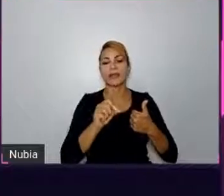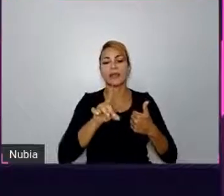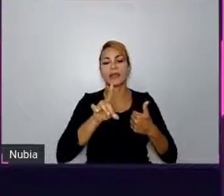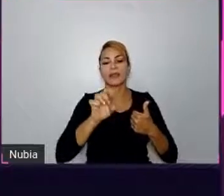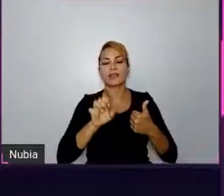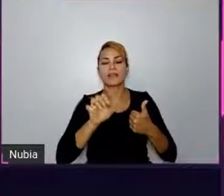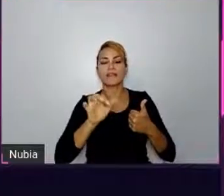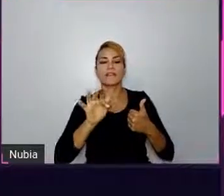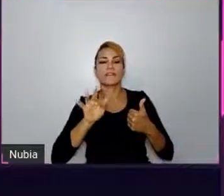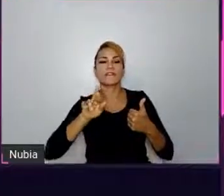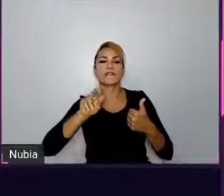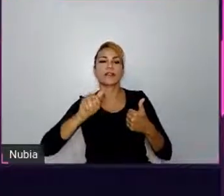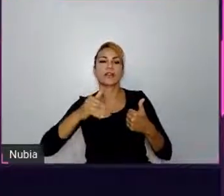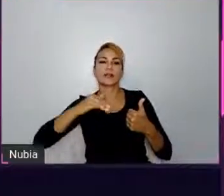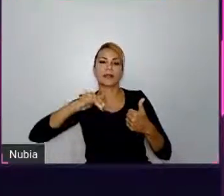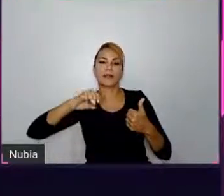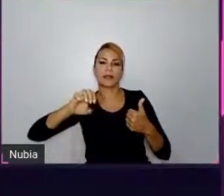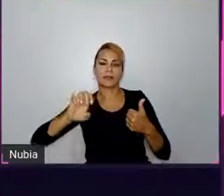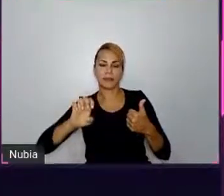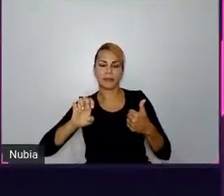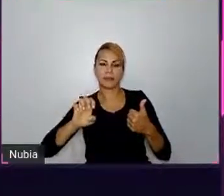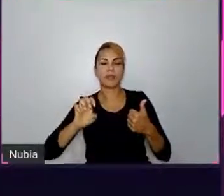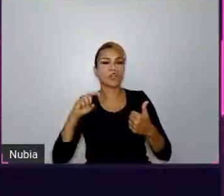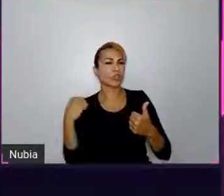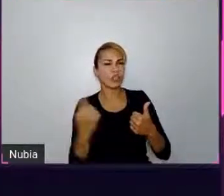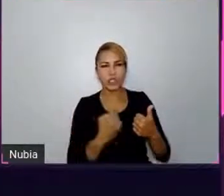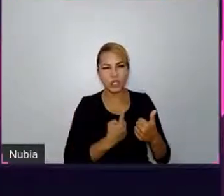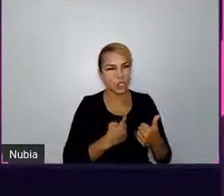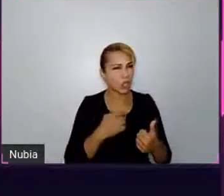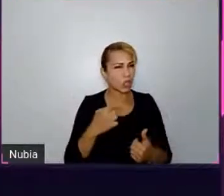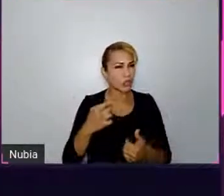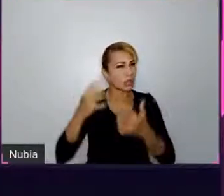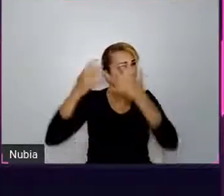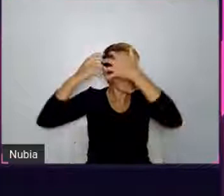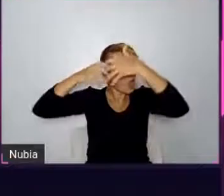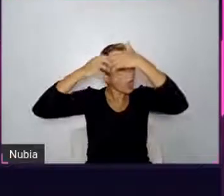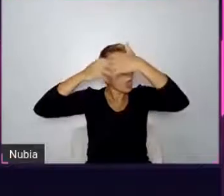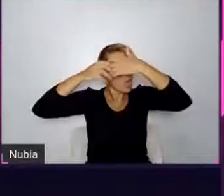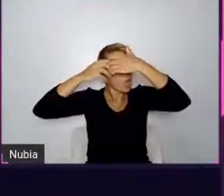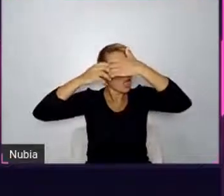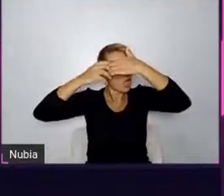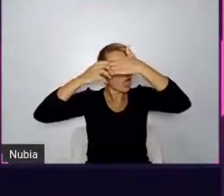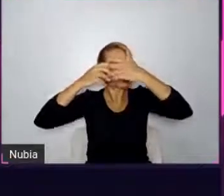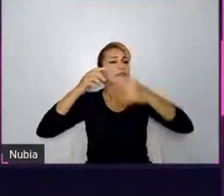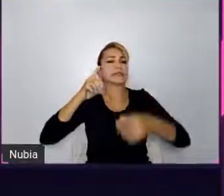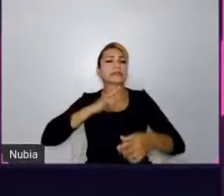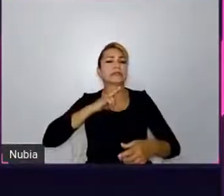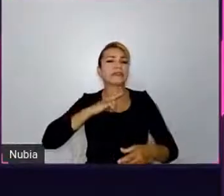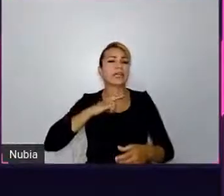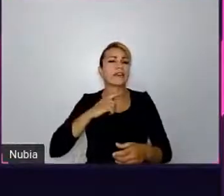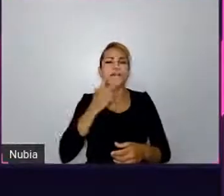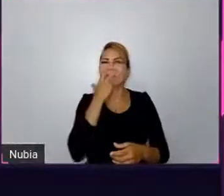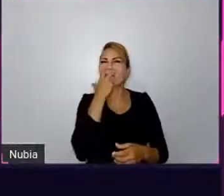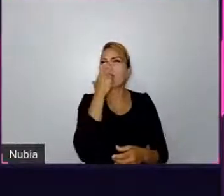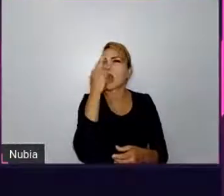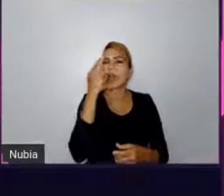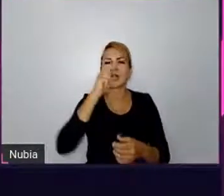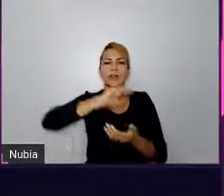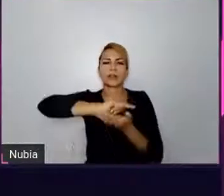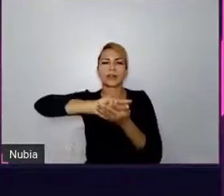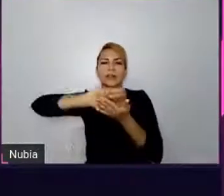O nosso cérebro, ele é cheio de truques, né? Quando a gente conhece uma pessoa pela primeira vez, por exemplo, a gente